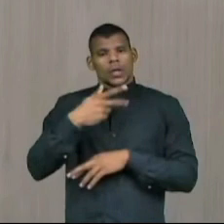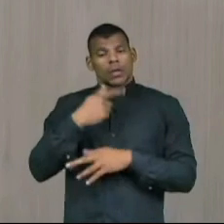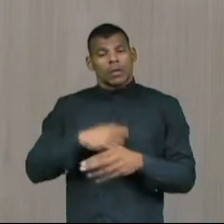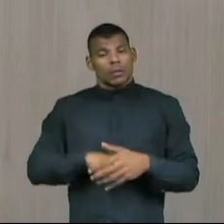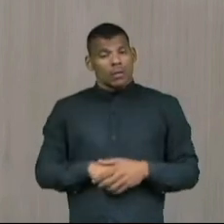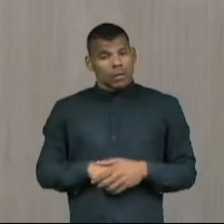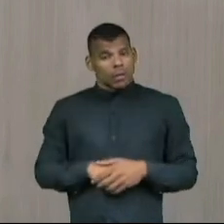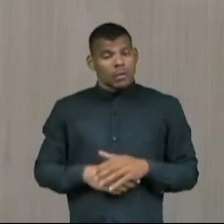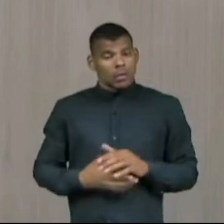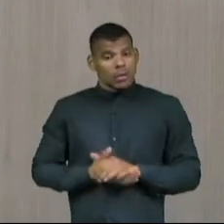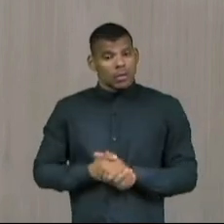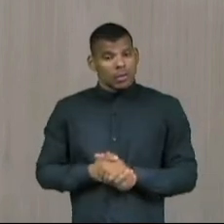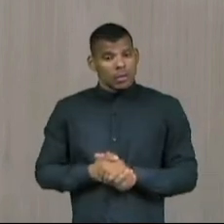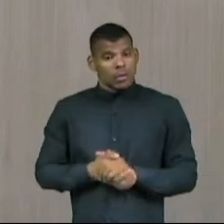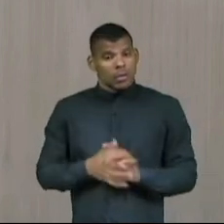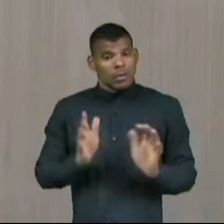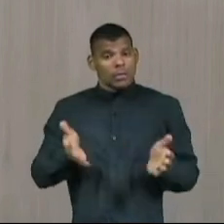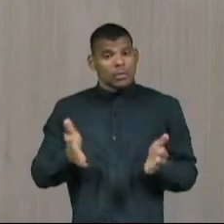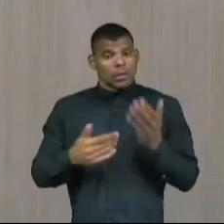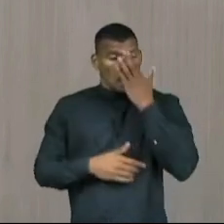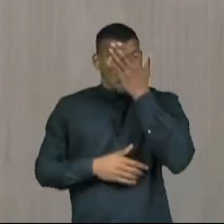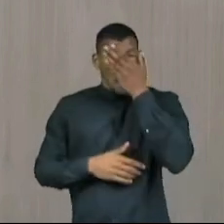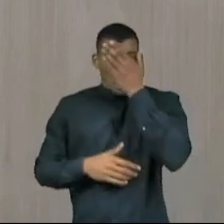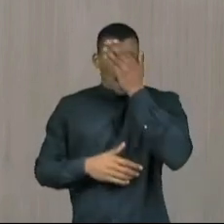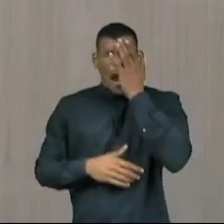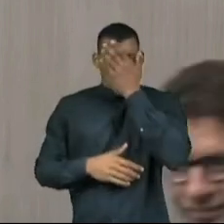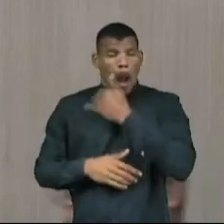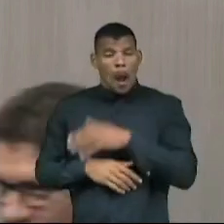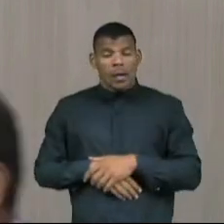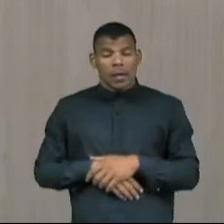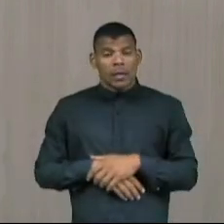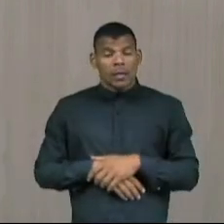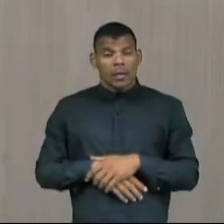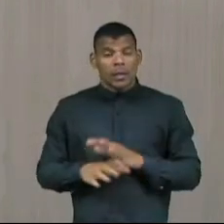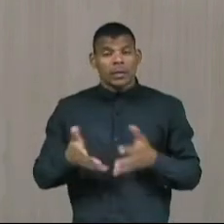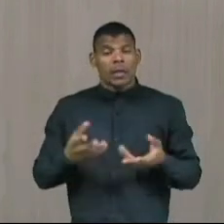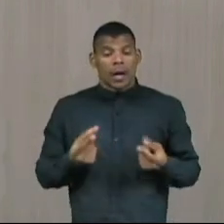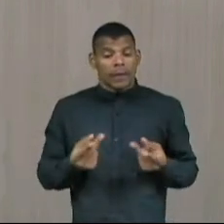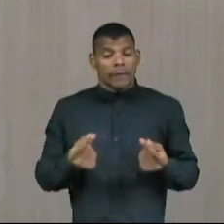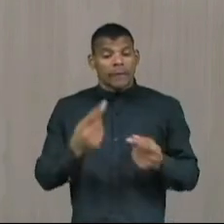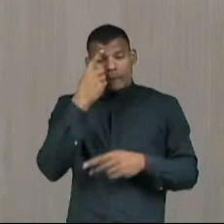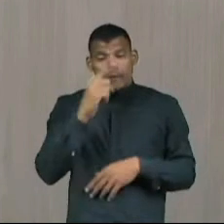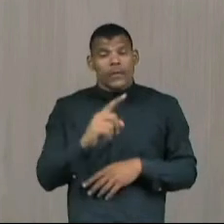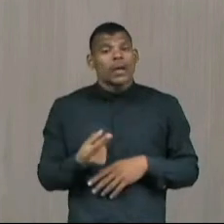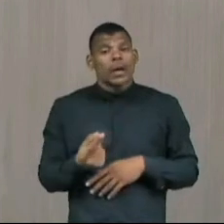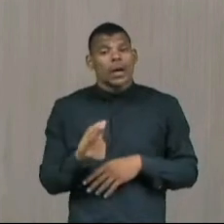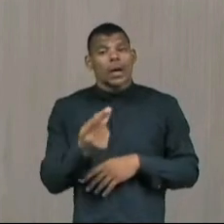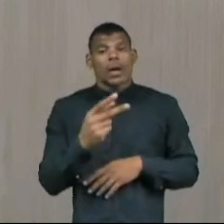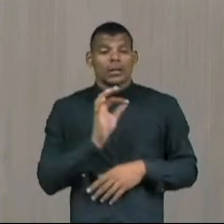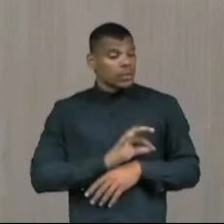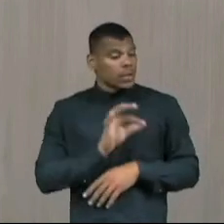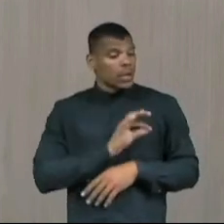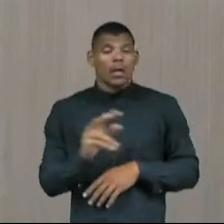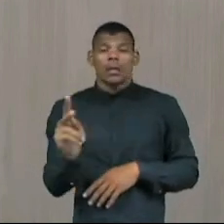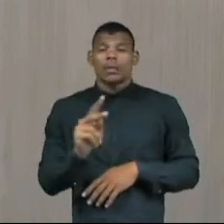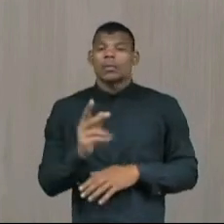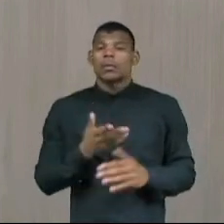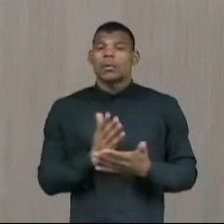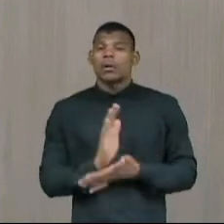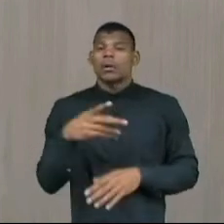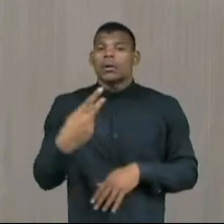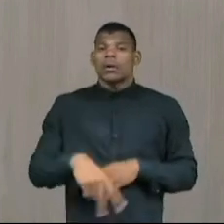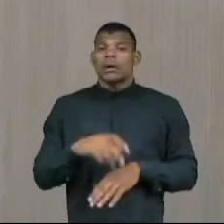Quantos dias não já se passam e a gente não escuta falar do piso dos professores?